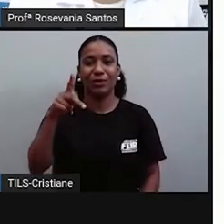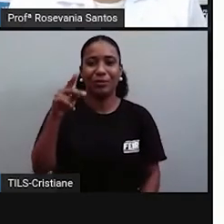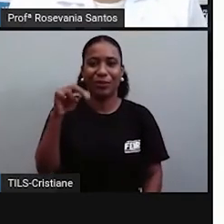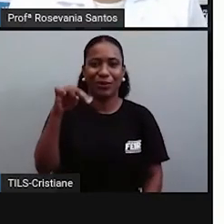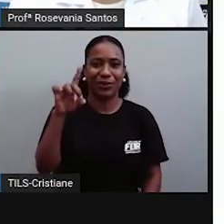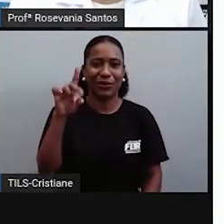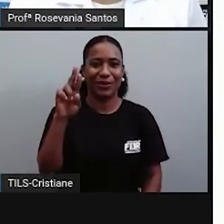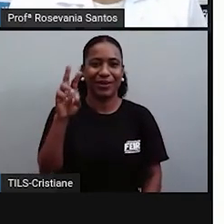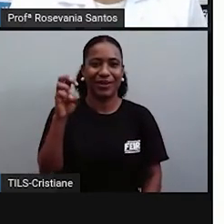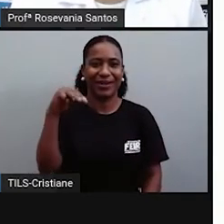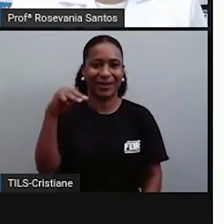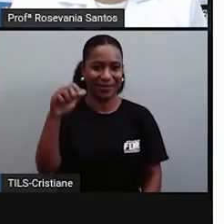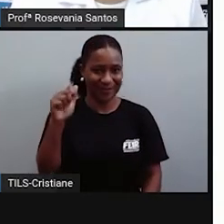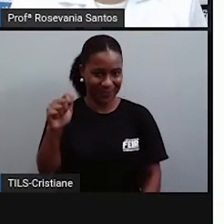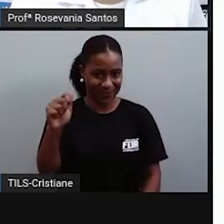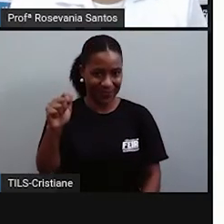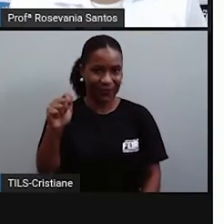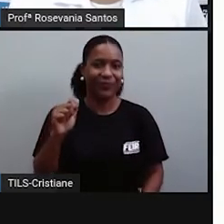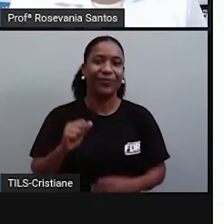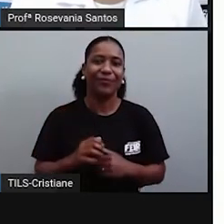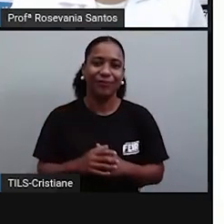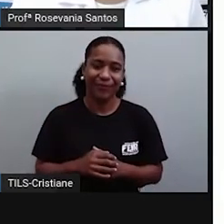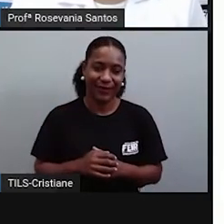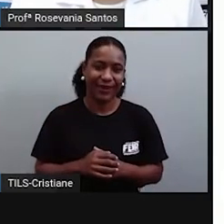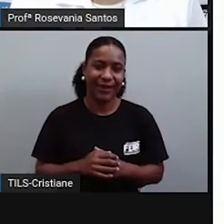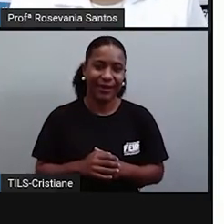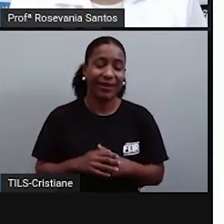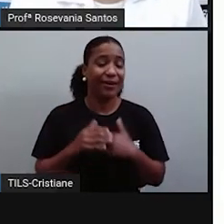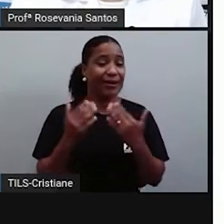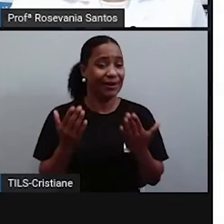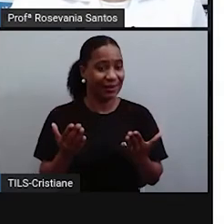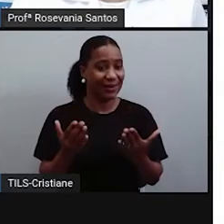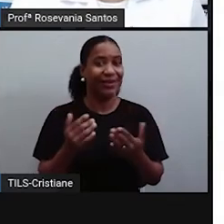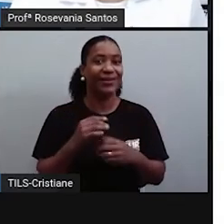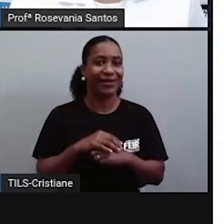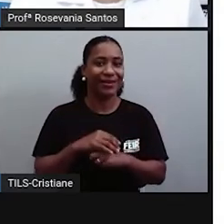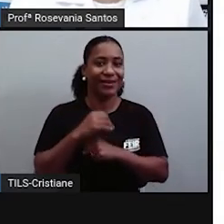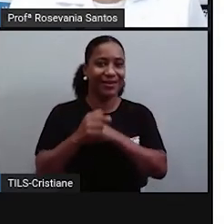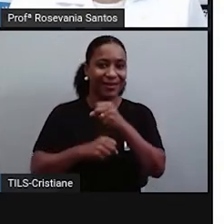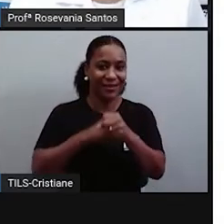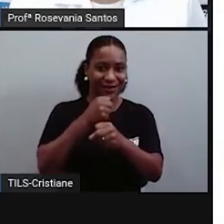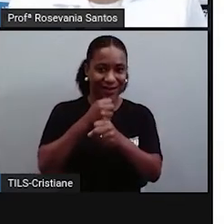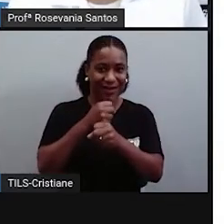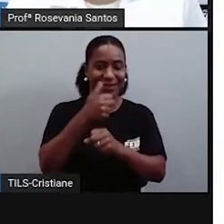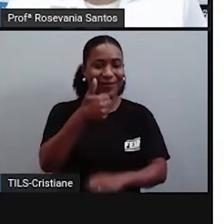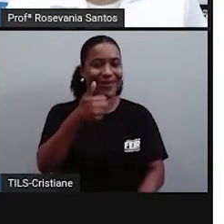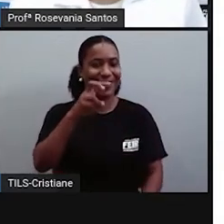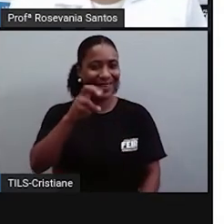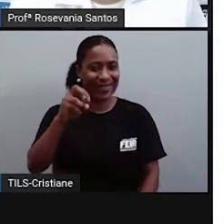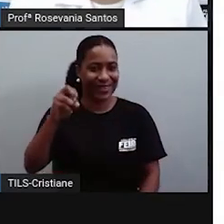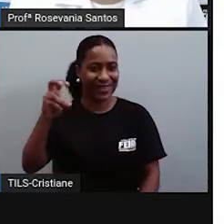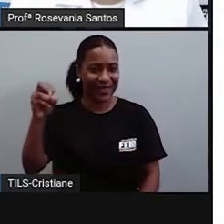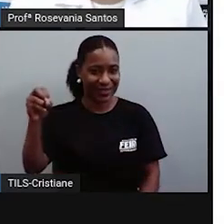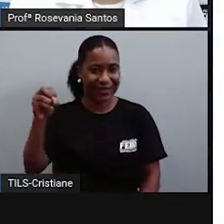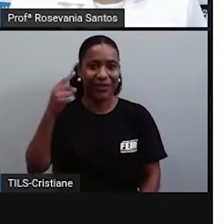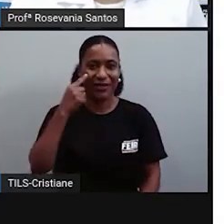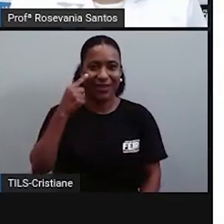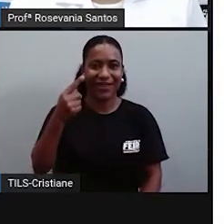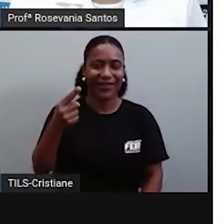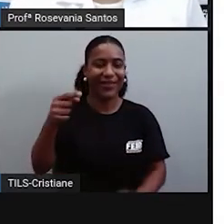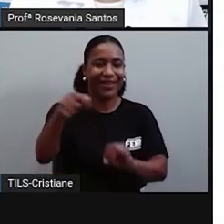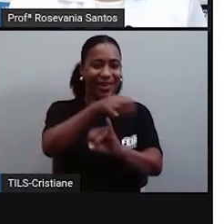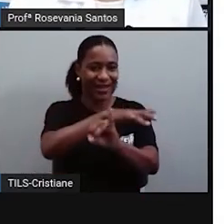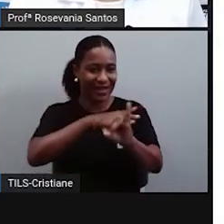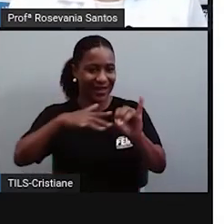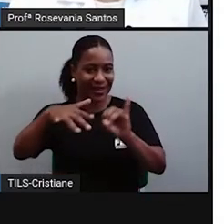depois, como eu falei para vocês, que eles achavam que tinha chegado numa ilha, aí, chamou-se Ilha de Veracruz. A ilha mesmo estava chegando